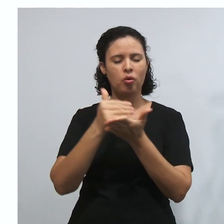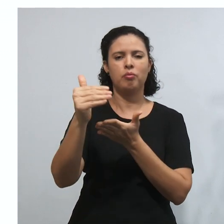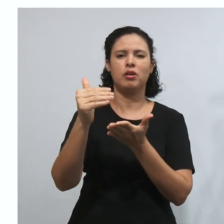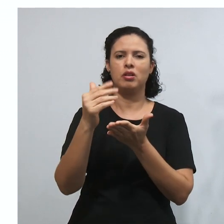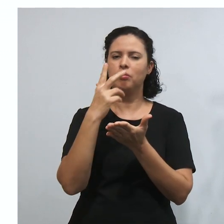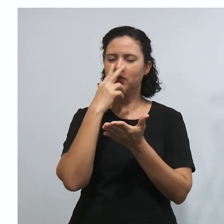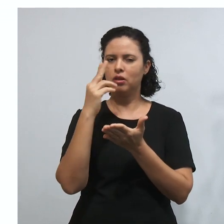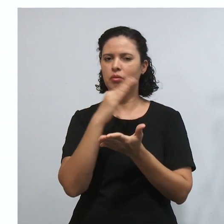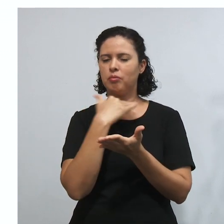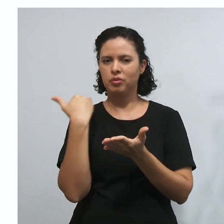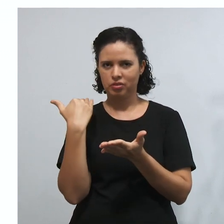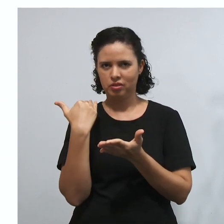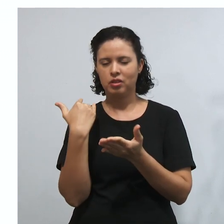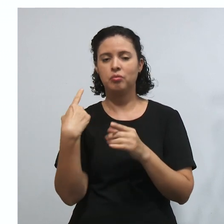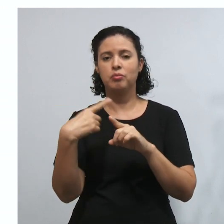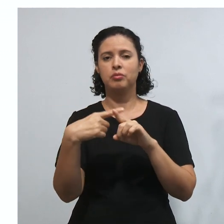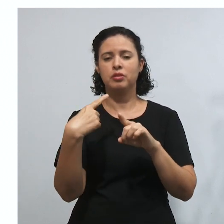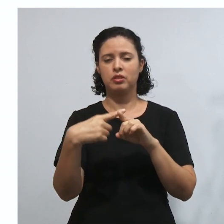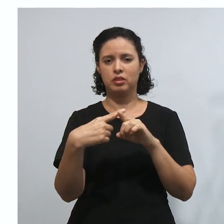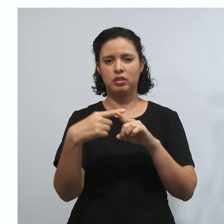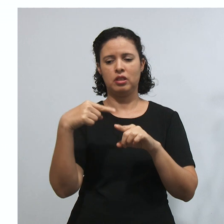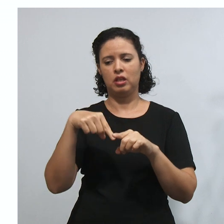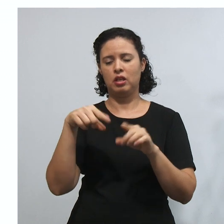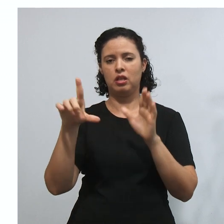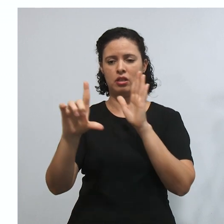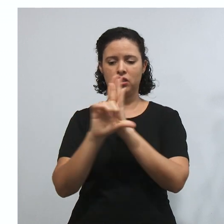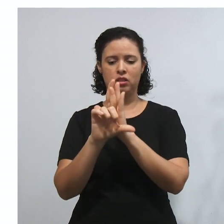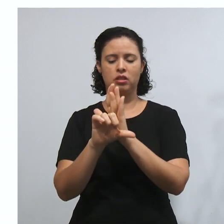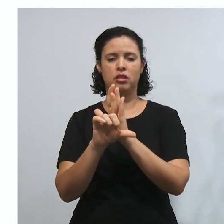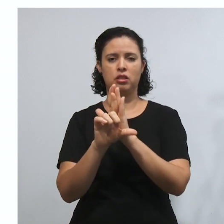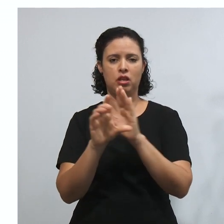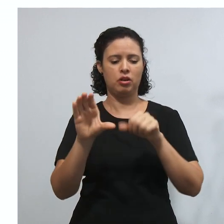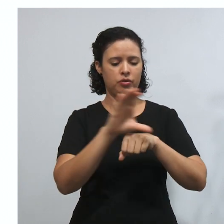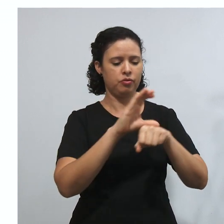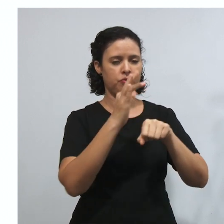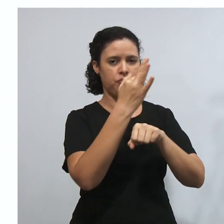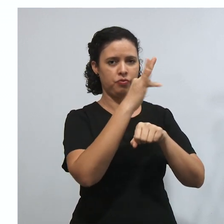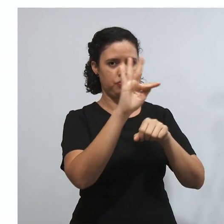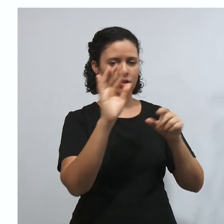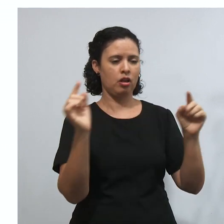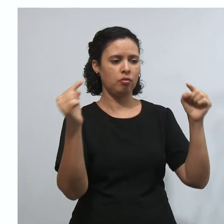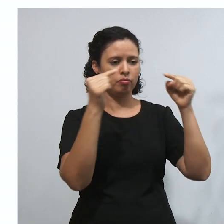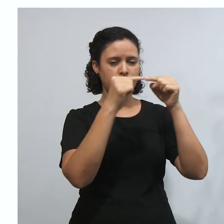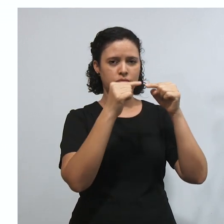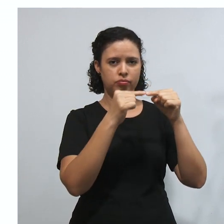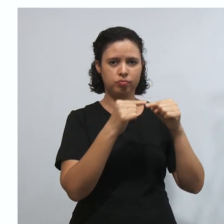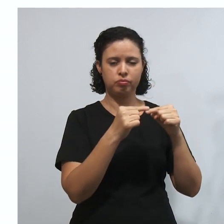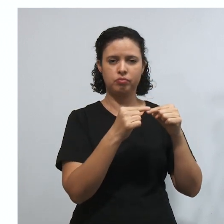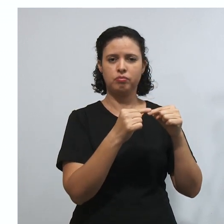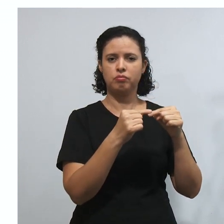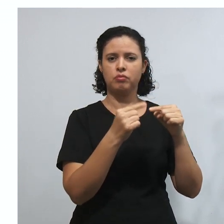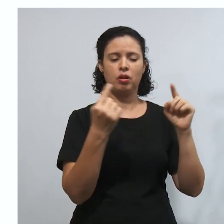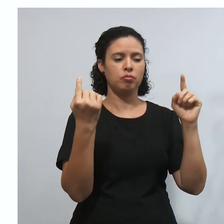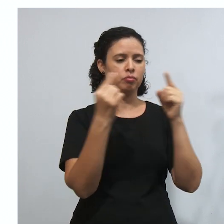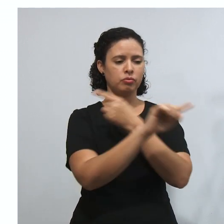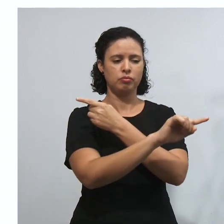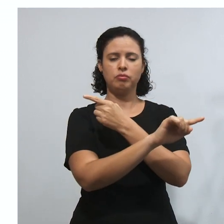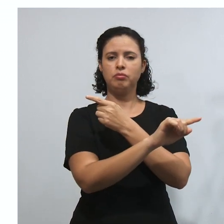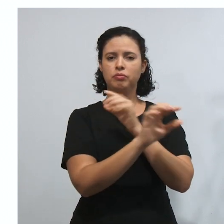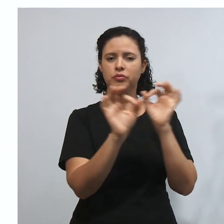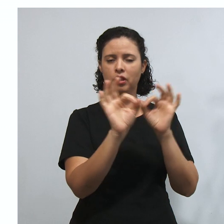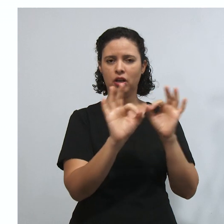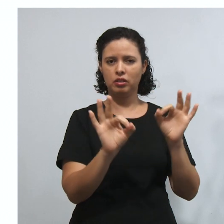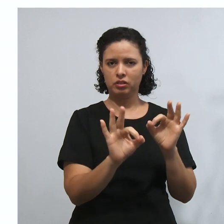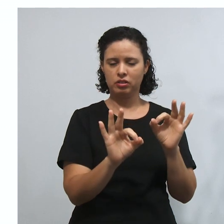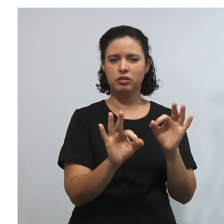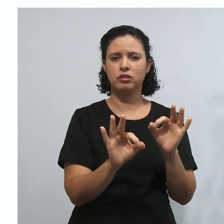todos os atos que foram respaldados por ela anteriormente, eles não podem ter validade jurídica, né? Por isso que a